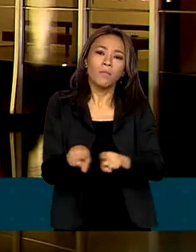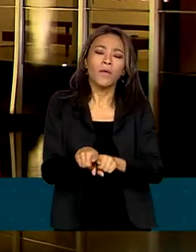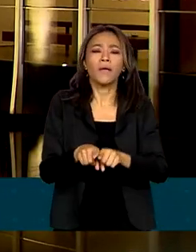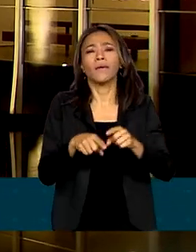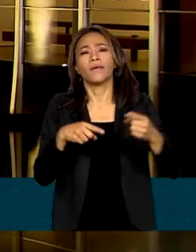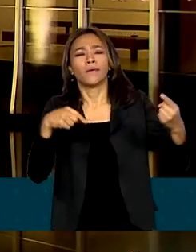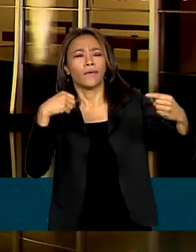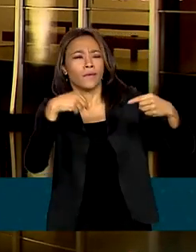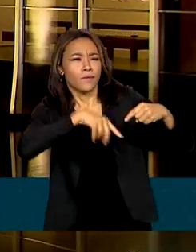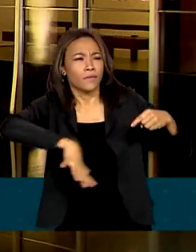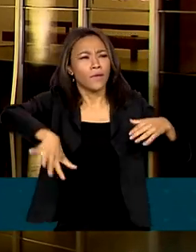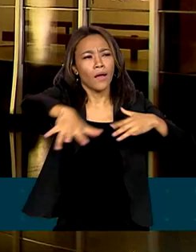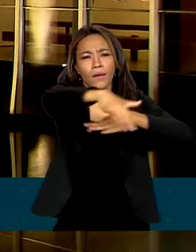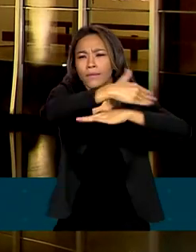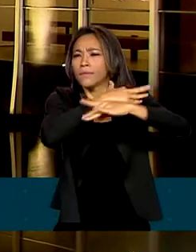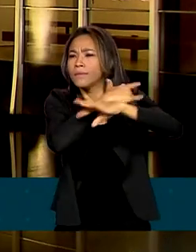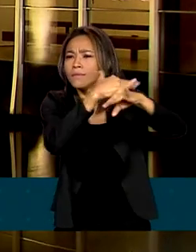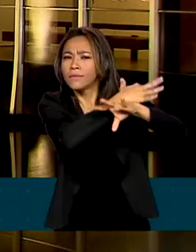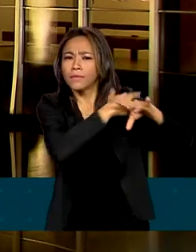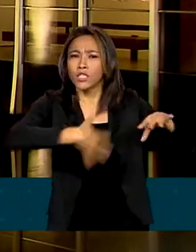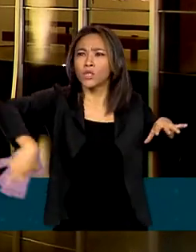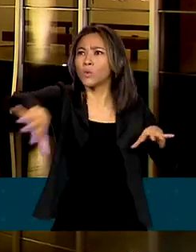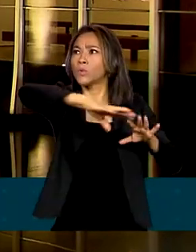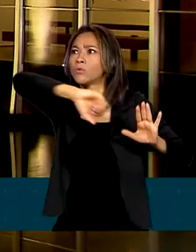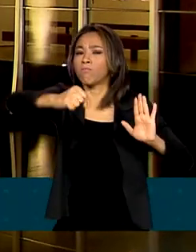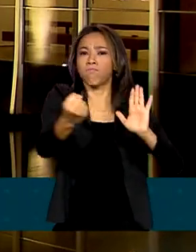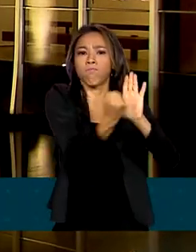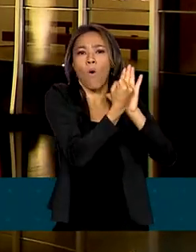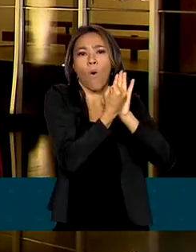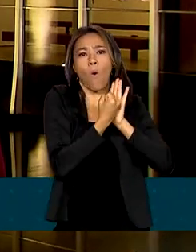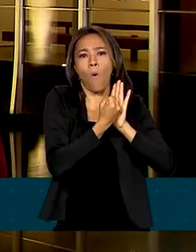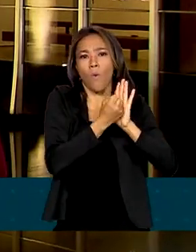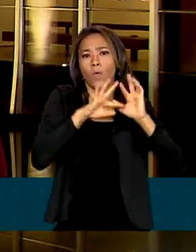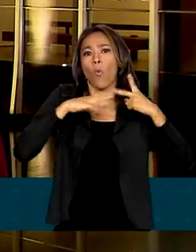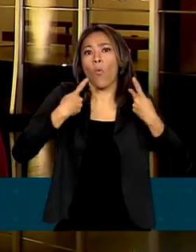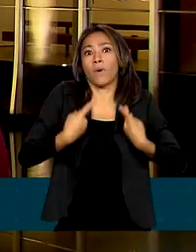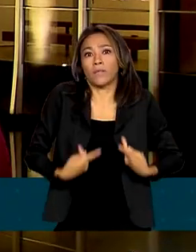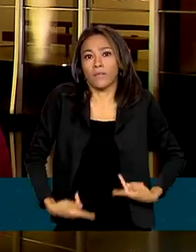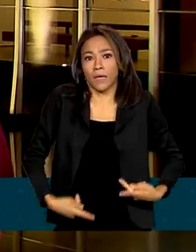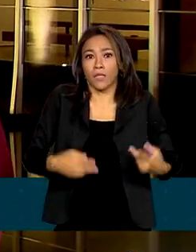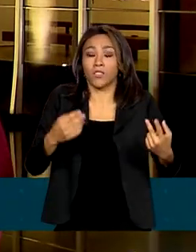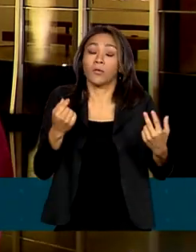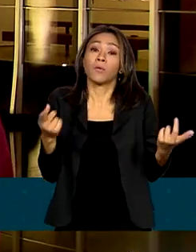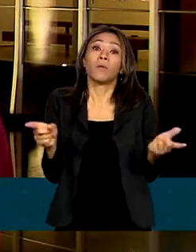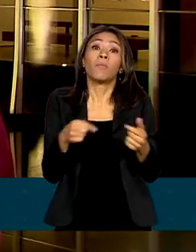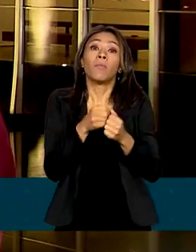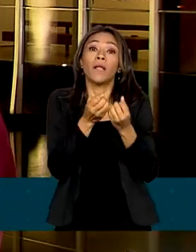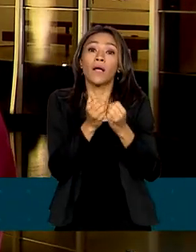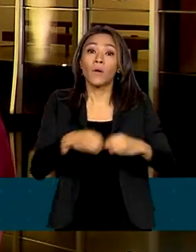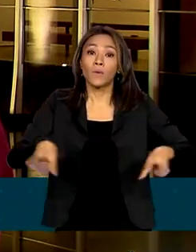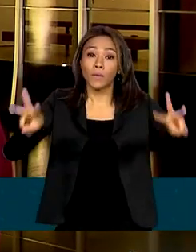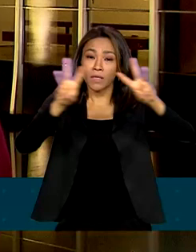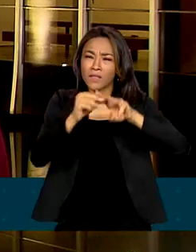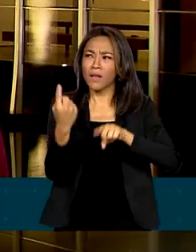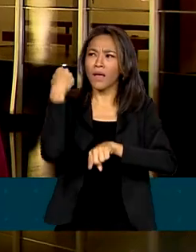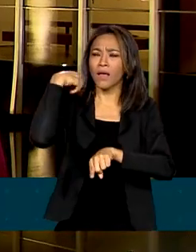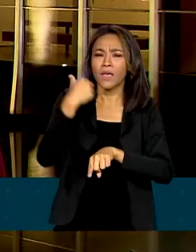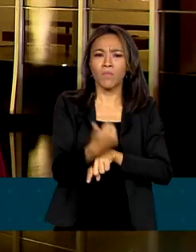urbanístico aqui de Brasília, que foi declarado Patrimônio da Humanidade pela Unesco em 1987.